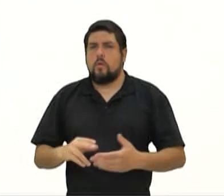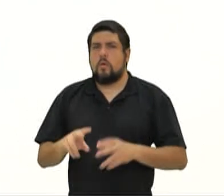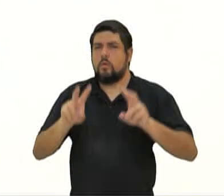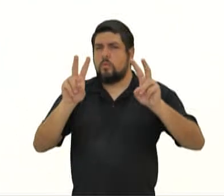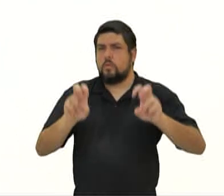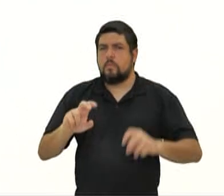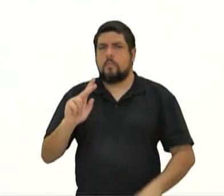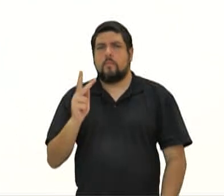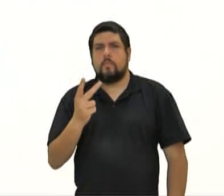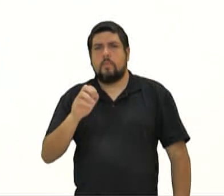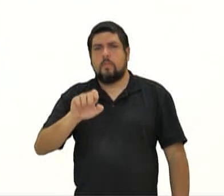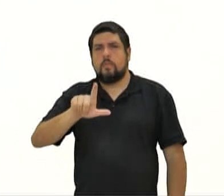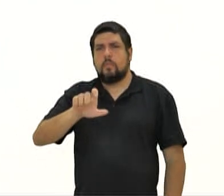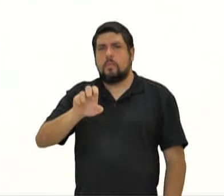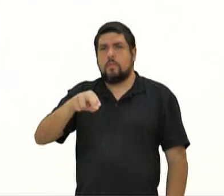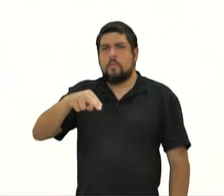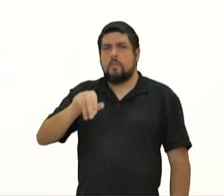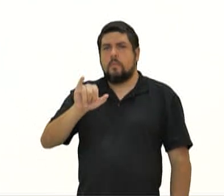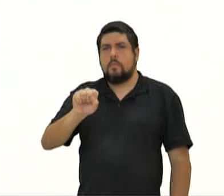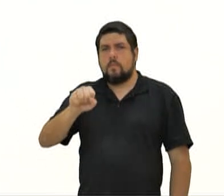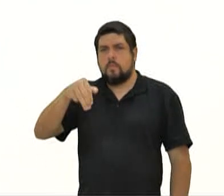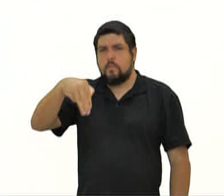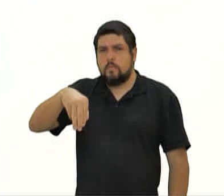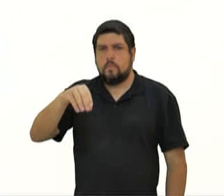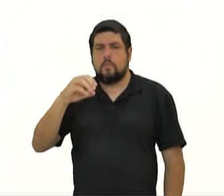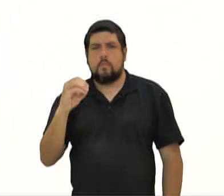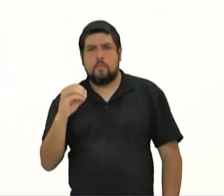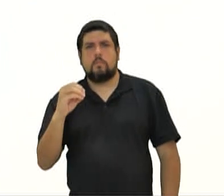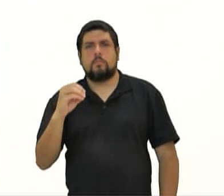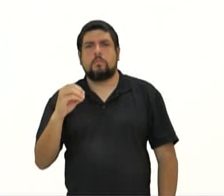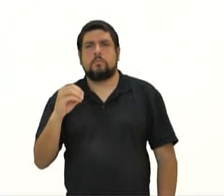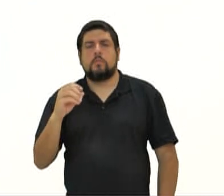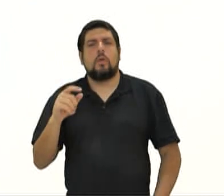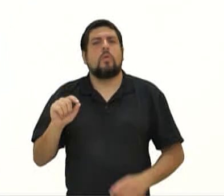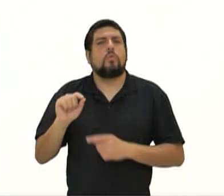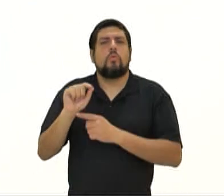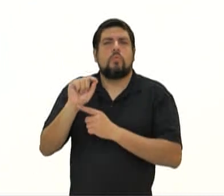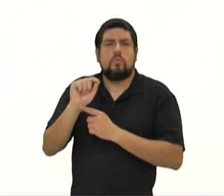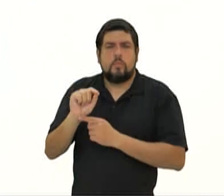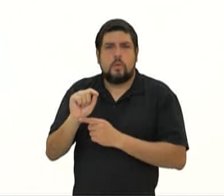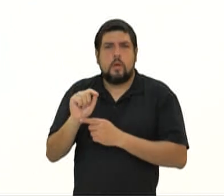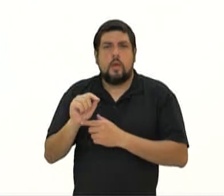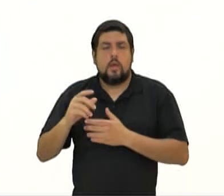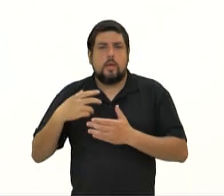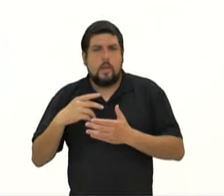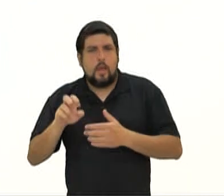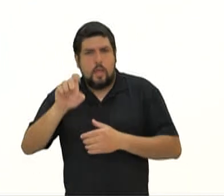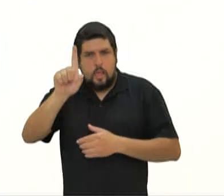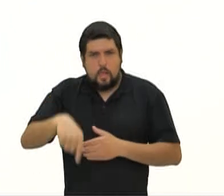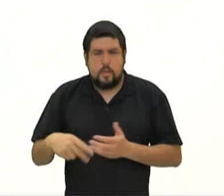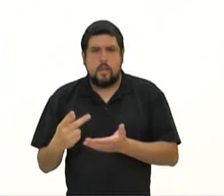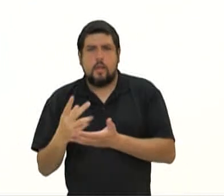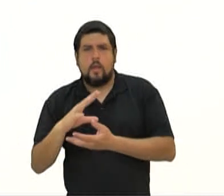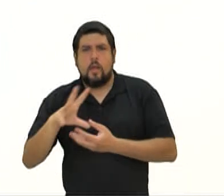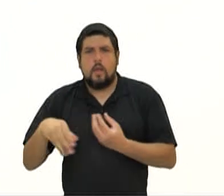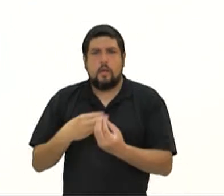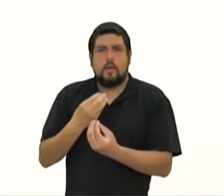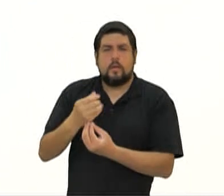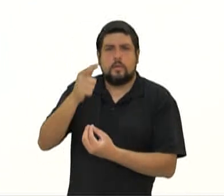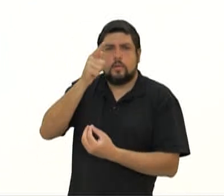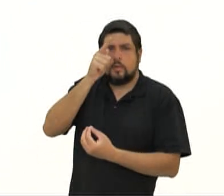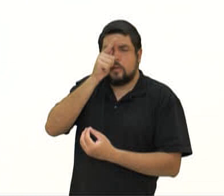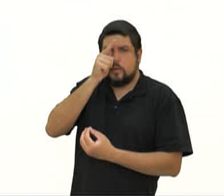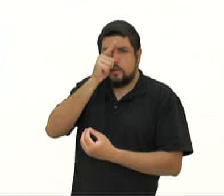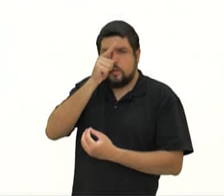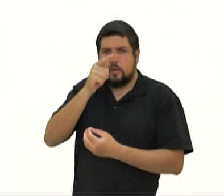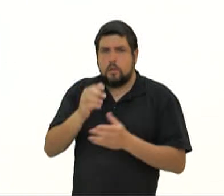próximo tema. Arte helenística é o termo aplicado à arquitetura e à arte grega desse período helenístico que vai